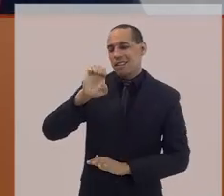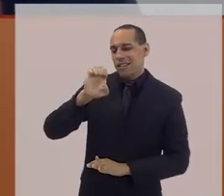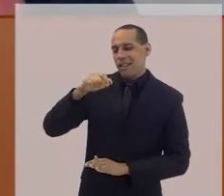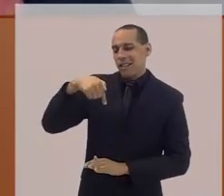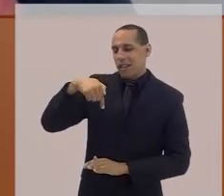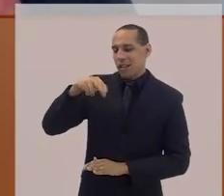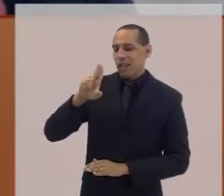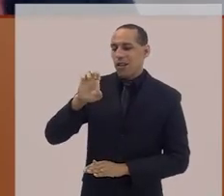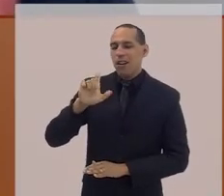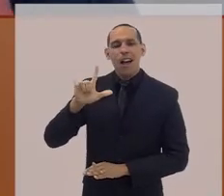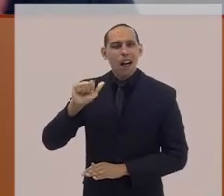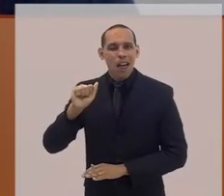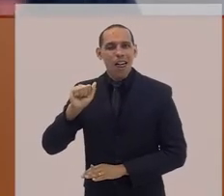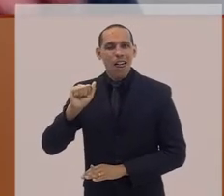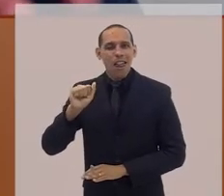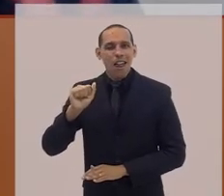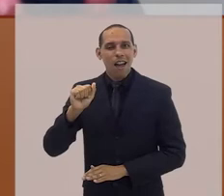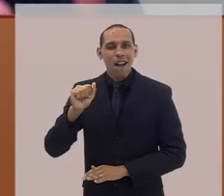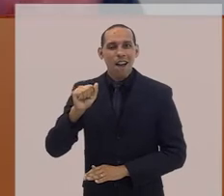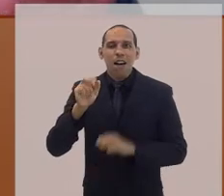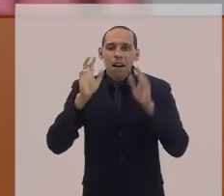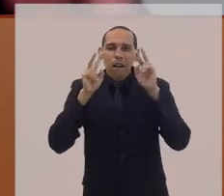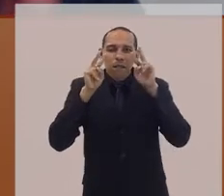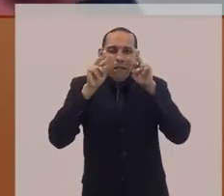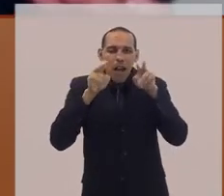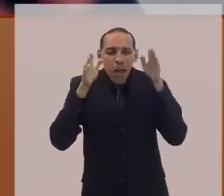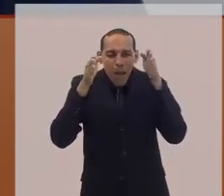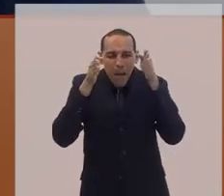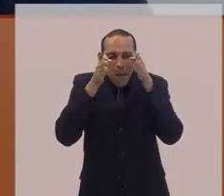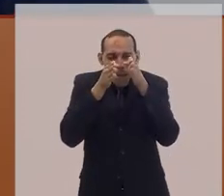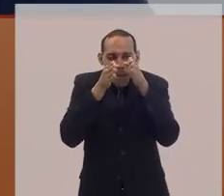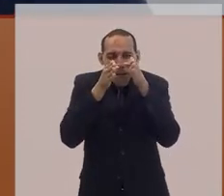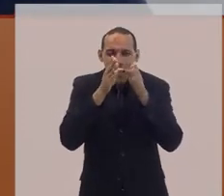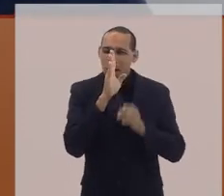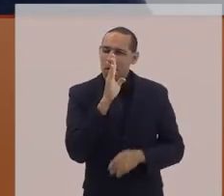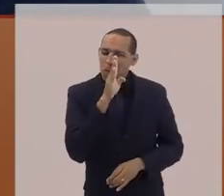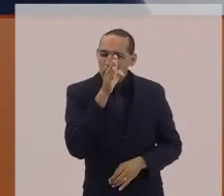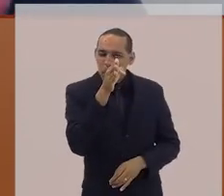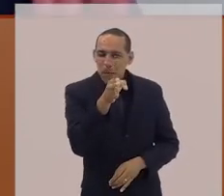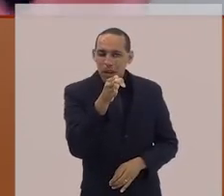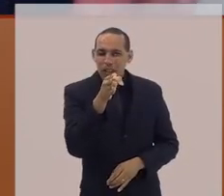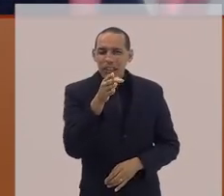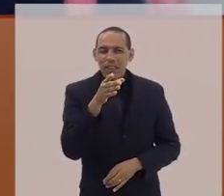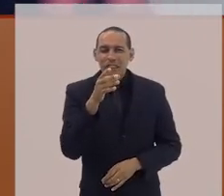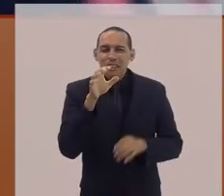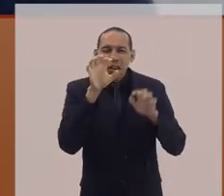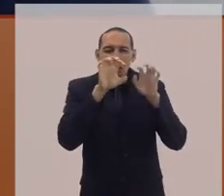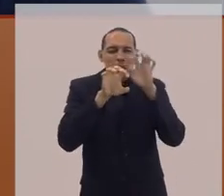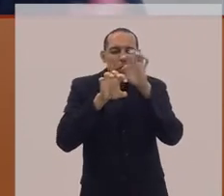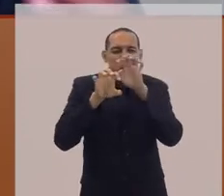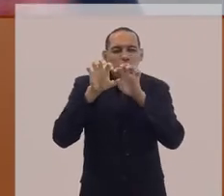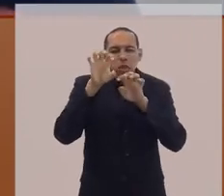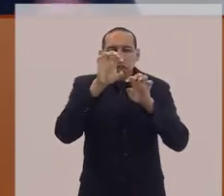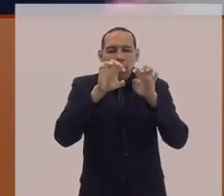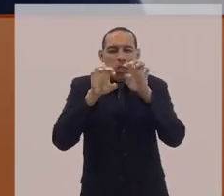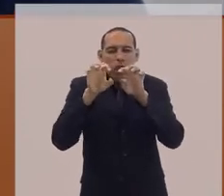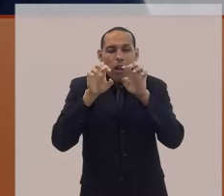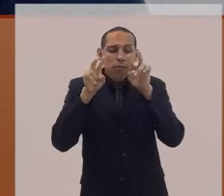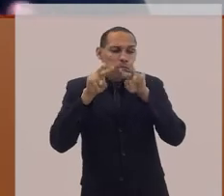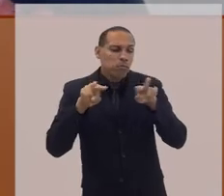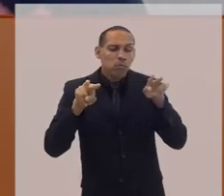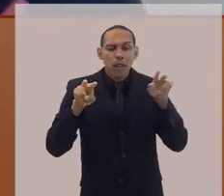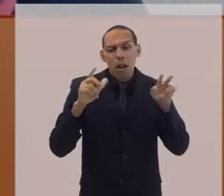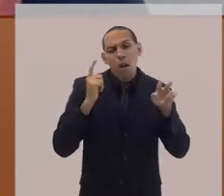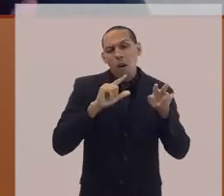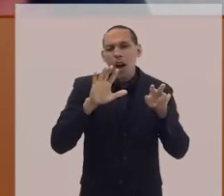No meio da minha visão tem uma distorção muito grande e verde. Curiosamente, eu vejo o tempo